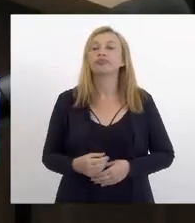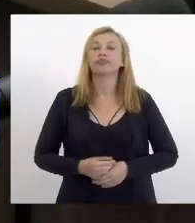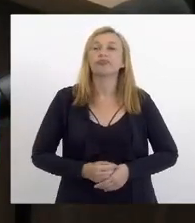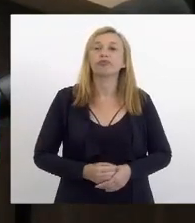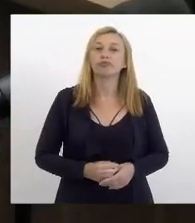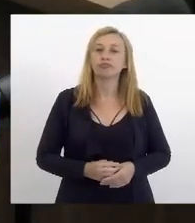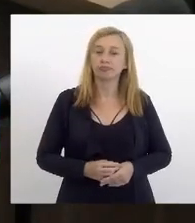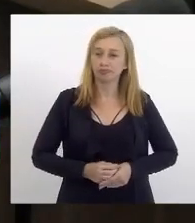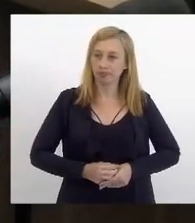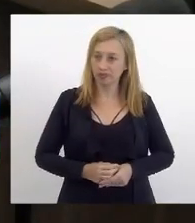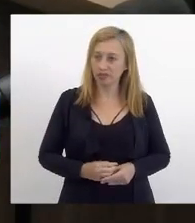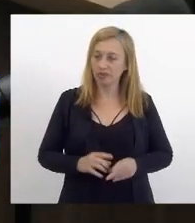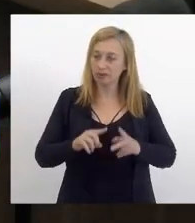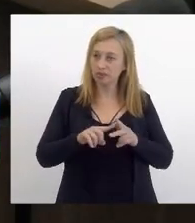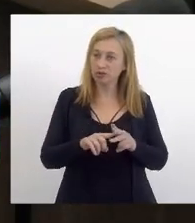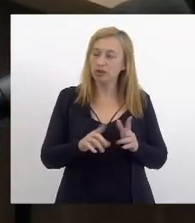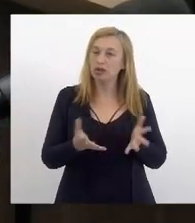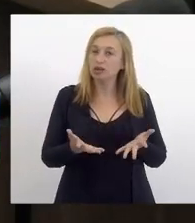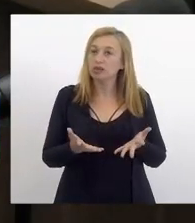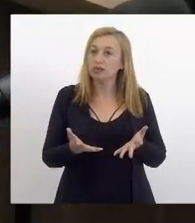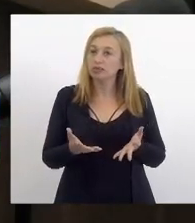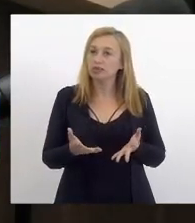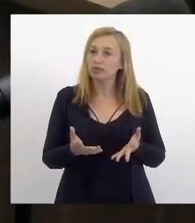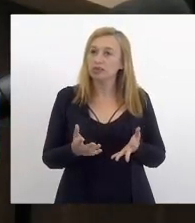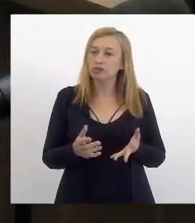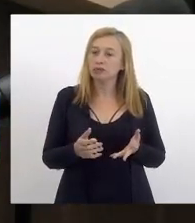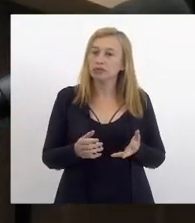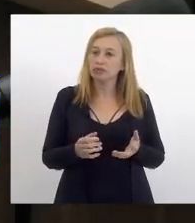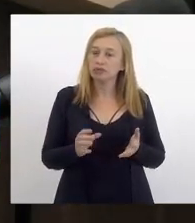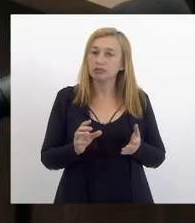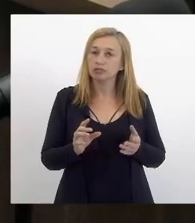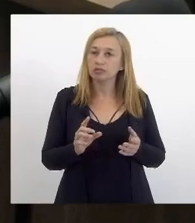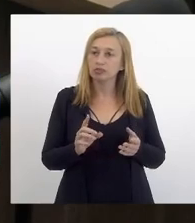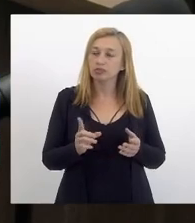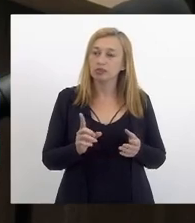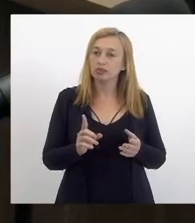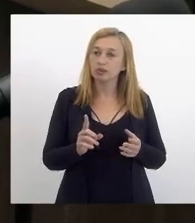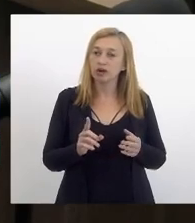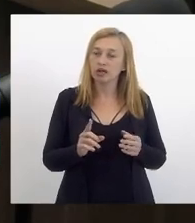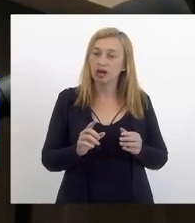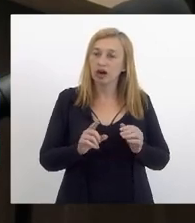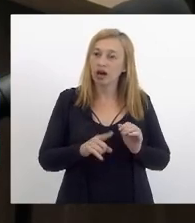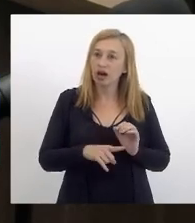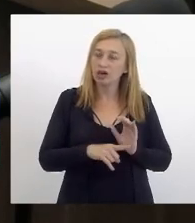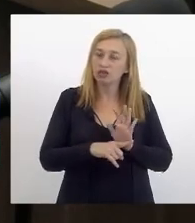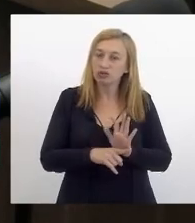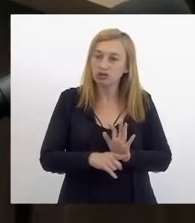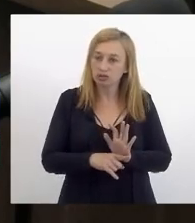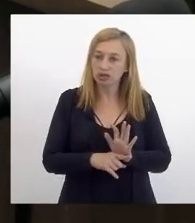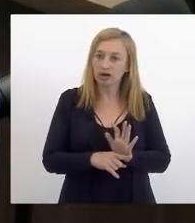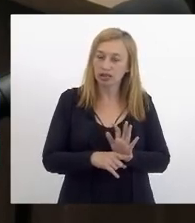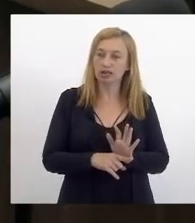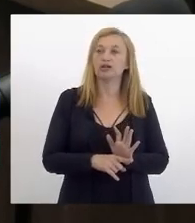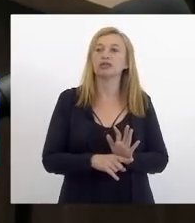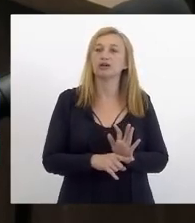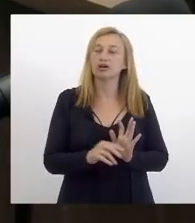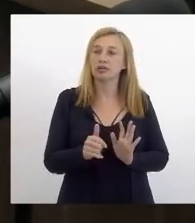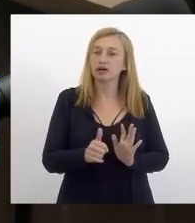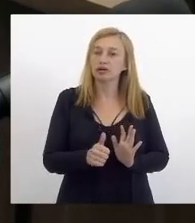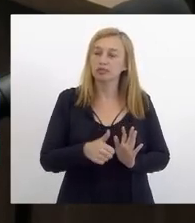contornar a hipótese da anexação ou a hipótese